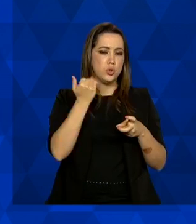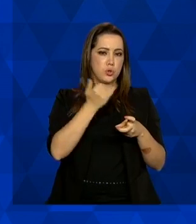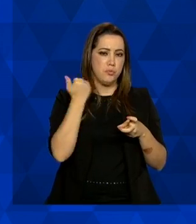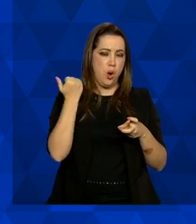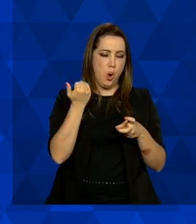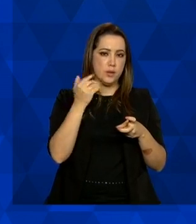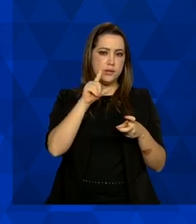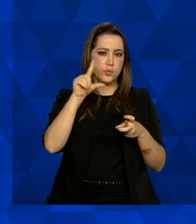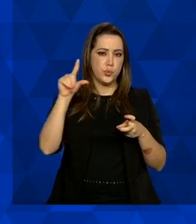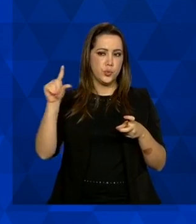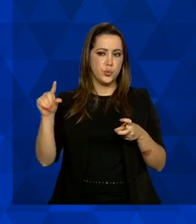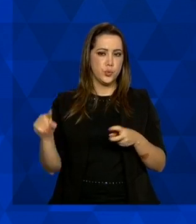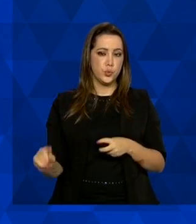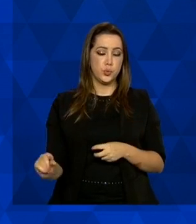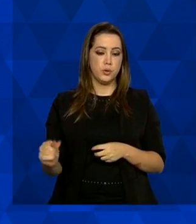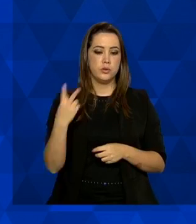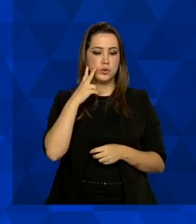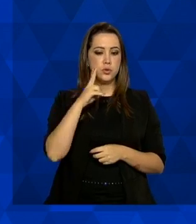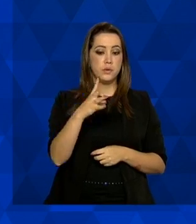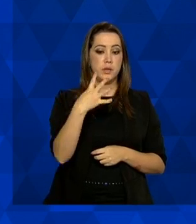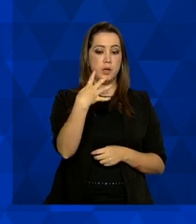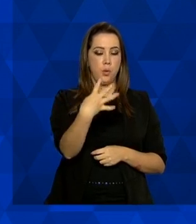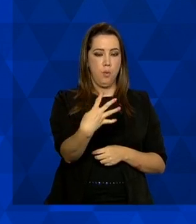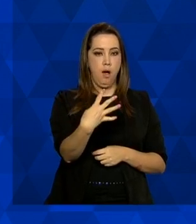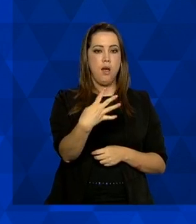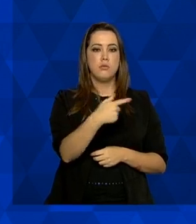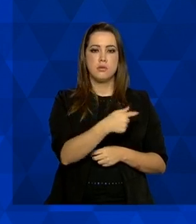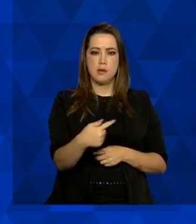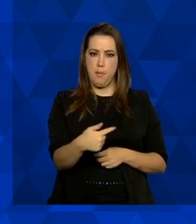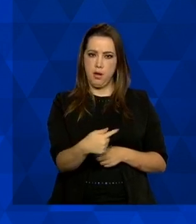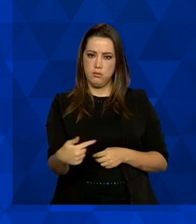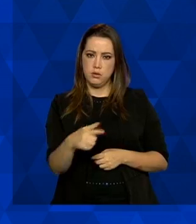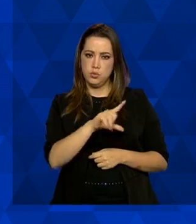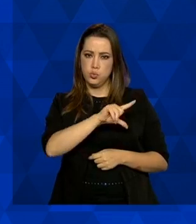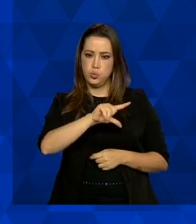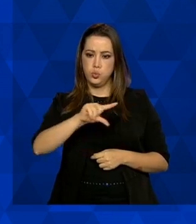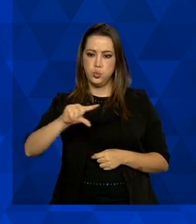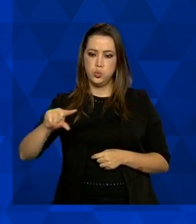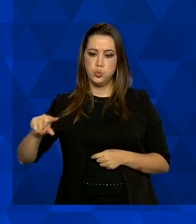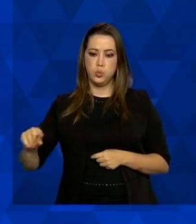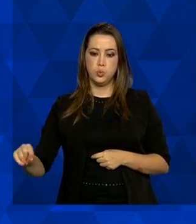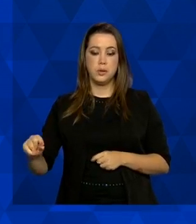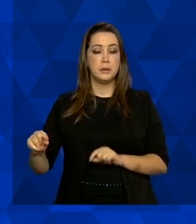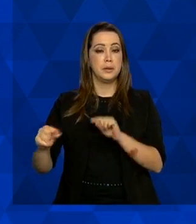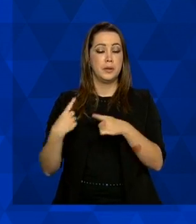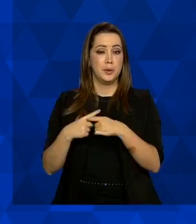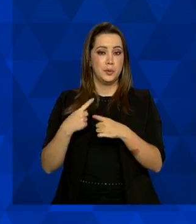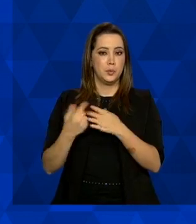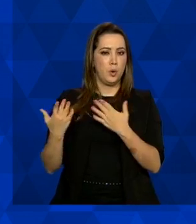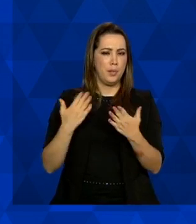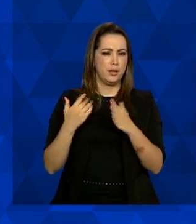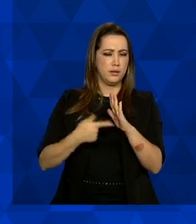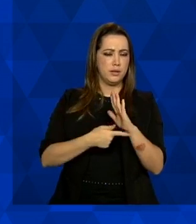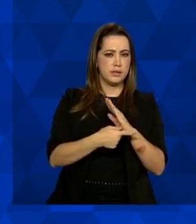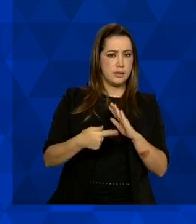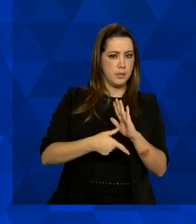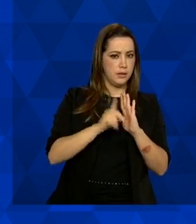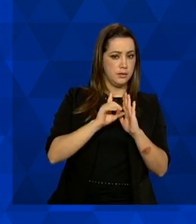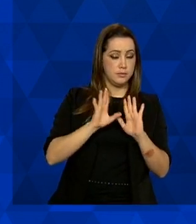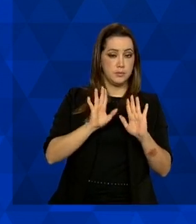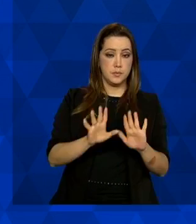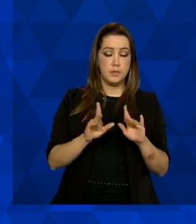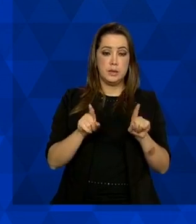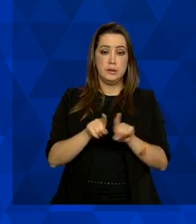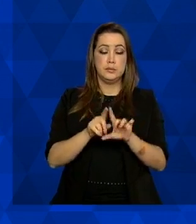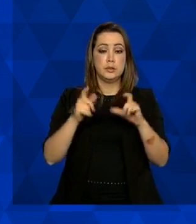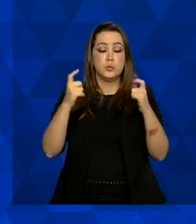quatro semanas seguidas de redução no número de óbitos considerando as semanas anteriores. Já